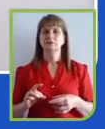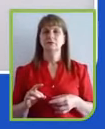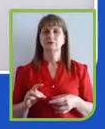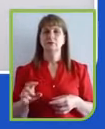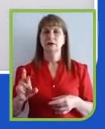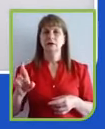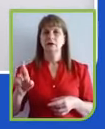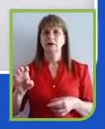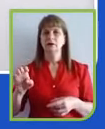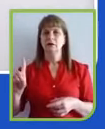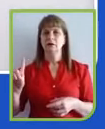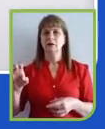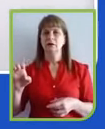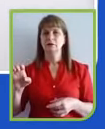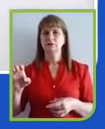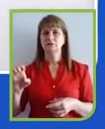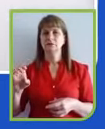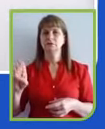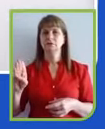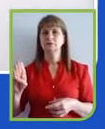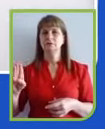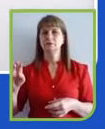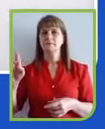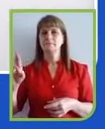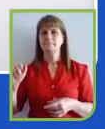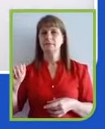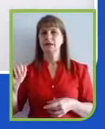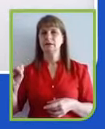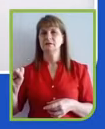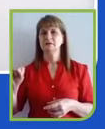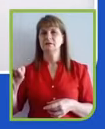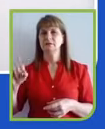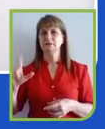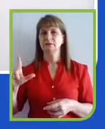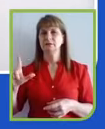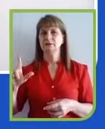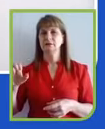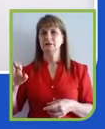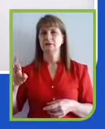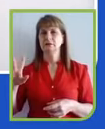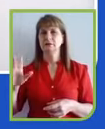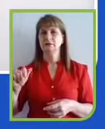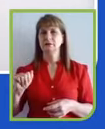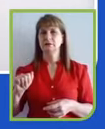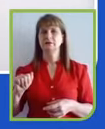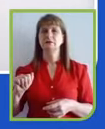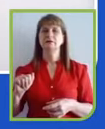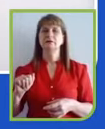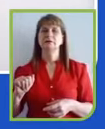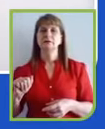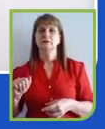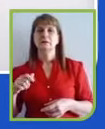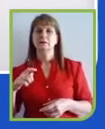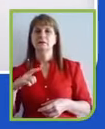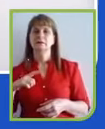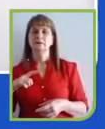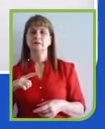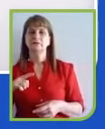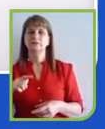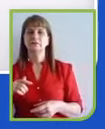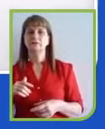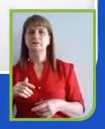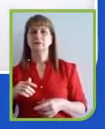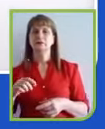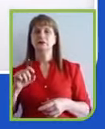empresas e instituições, logo que se instalou a crise, a gente montou uma iniciativa que foi o Covid Radar.